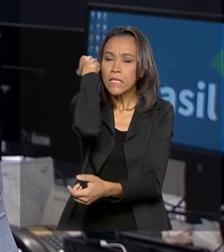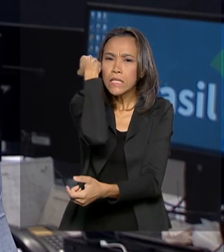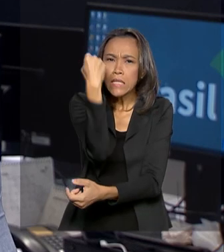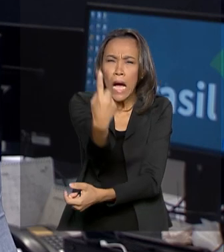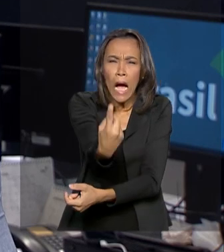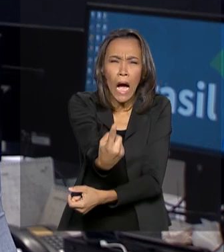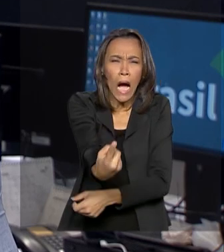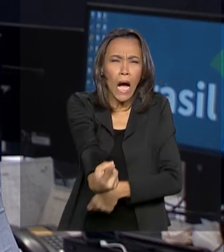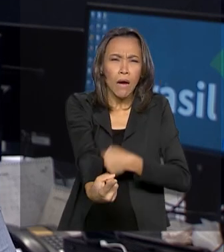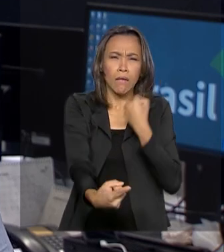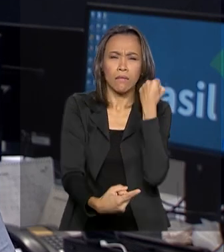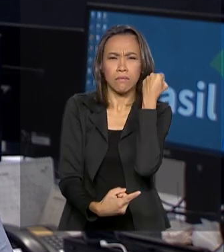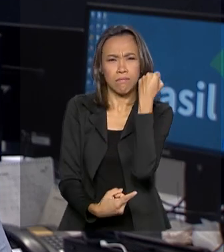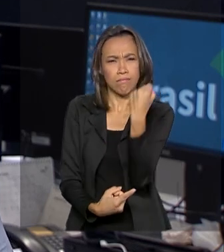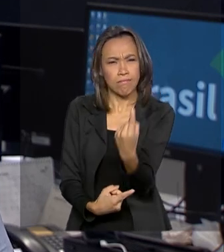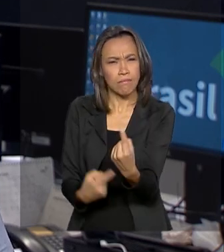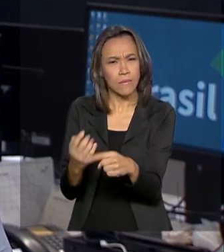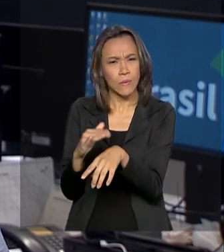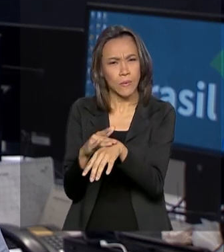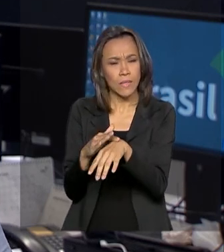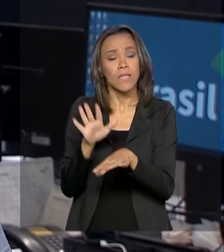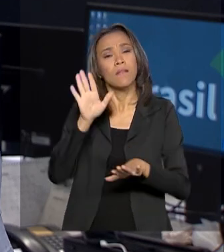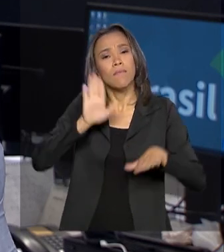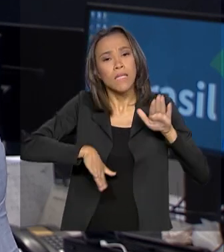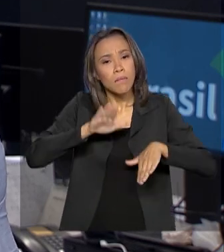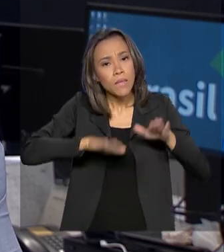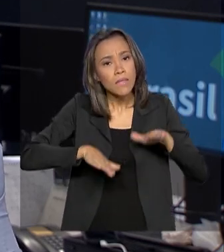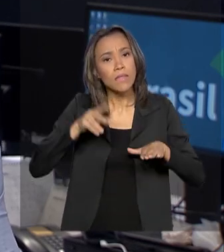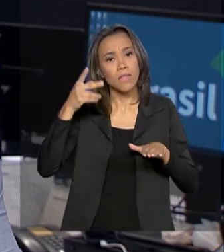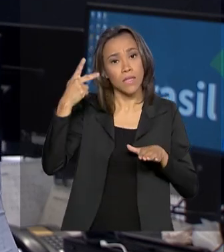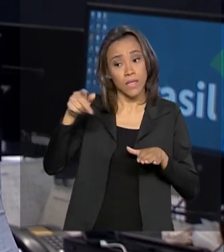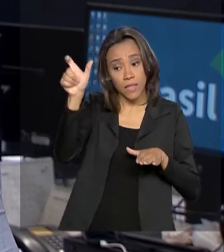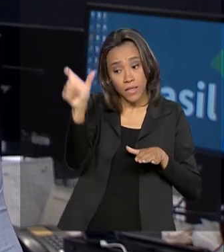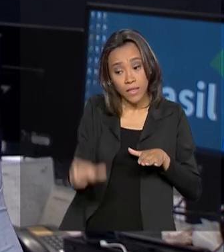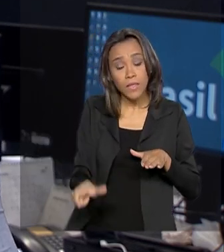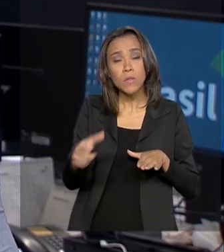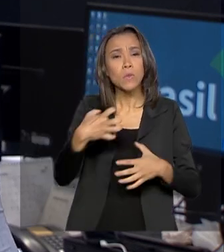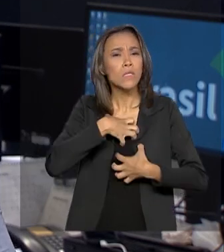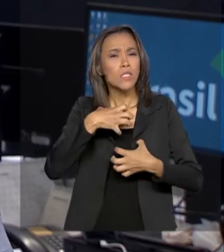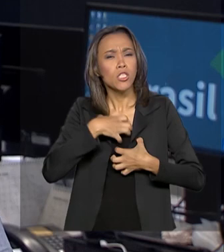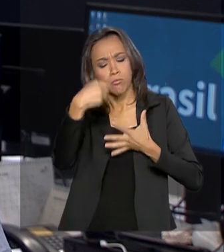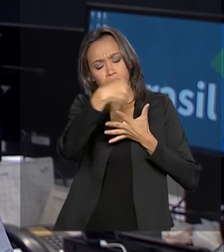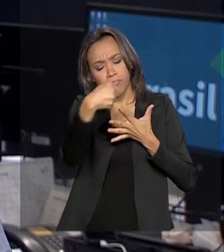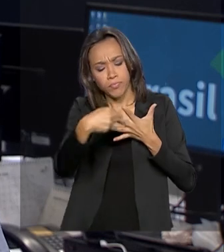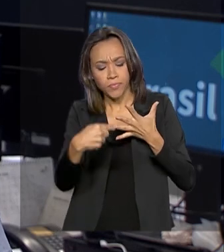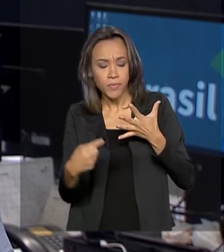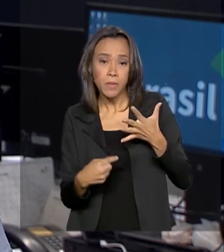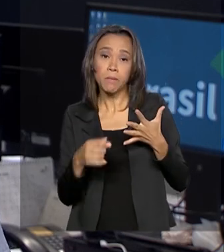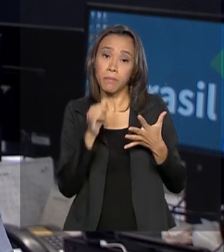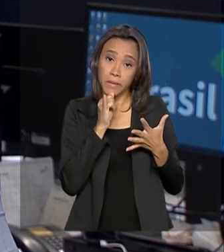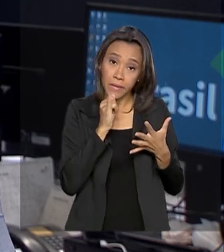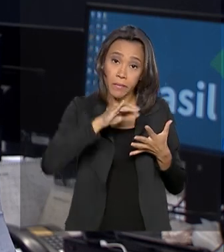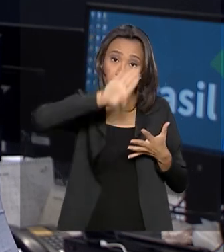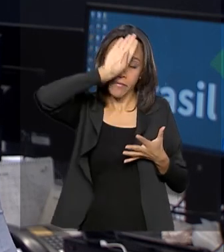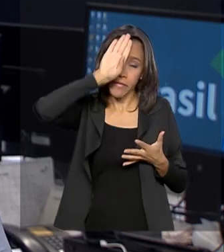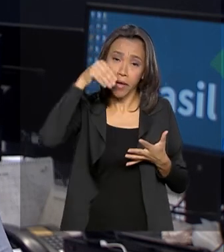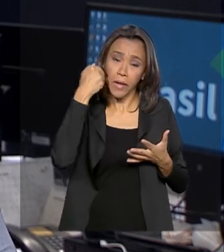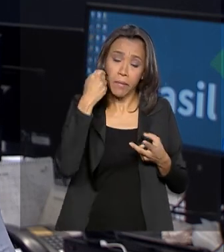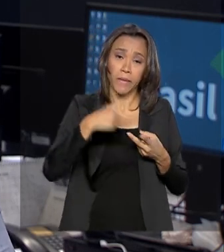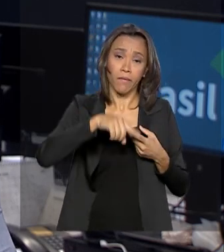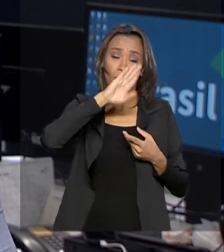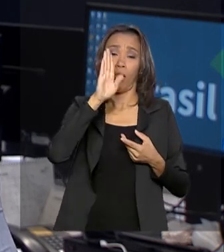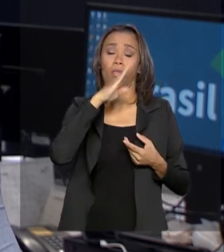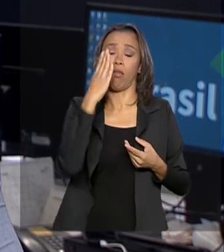alta letalidade. O tratamento depende do quadro clínico e dos sintomas, que podem ser, por exemplo, febre, mal-estar,